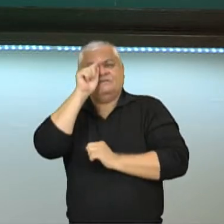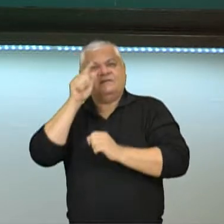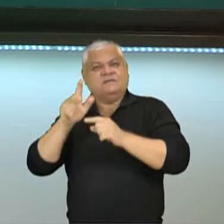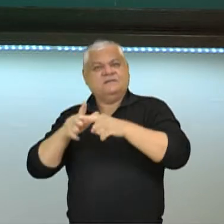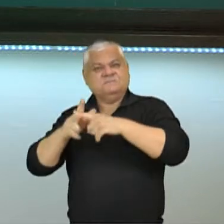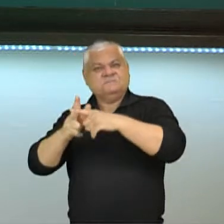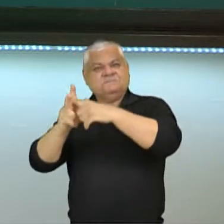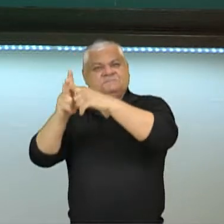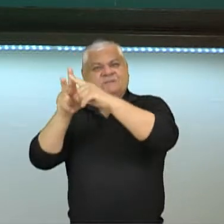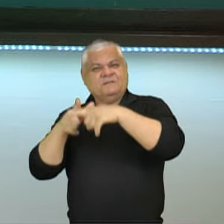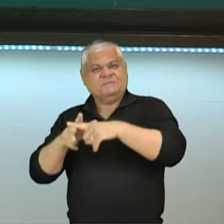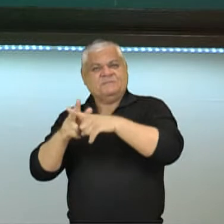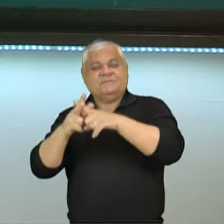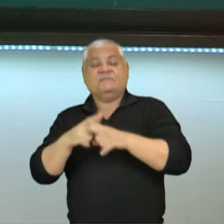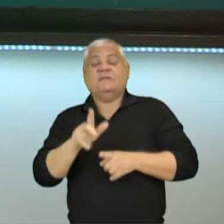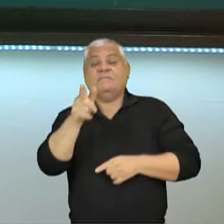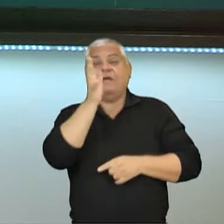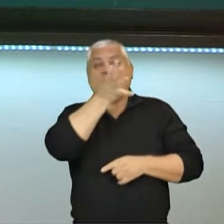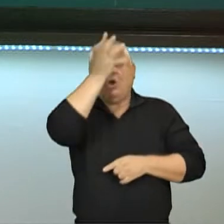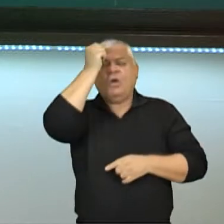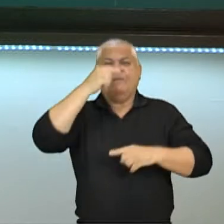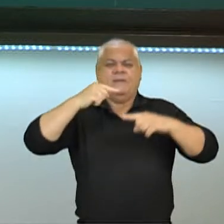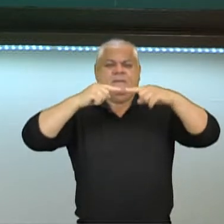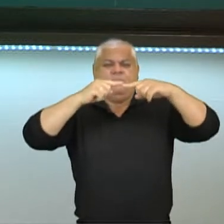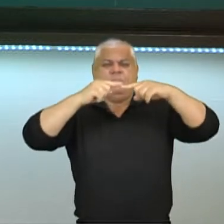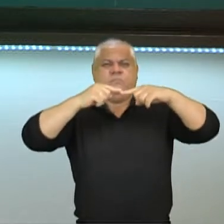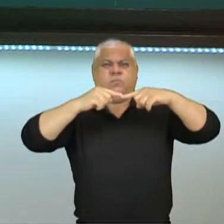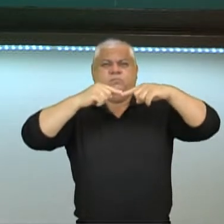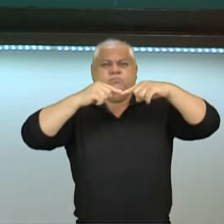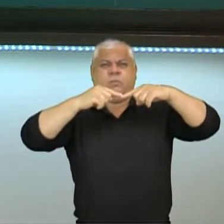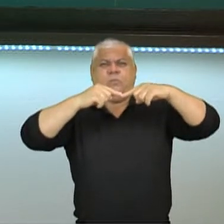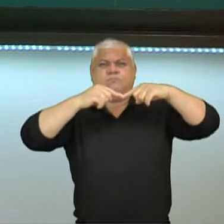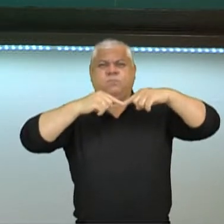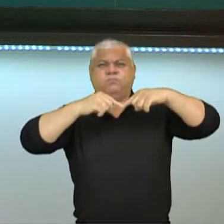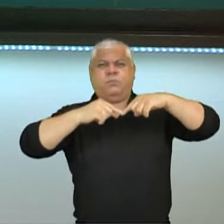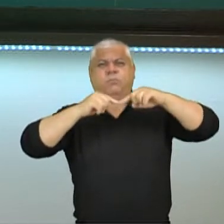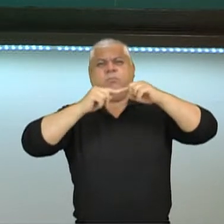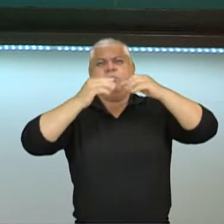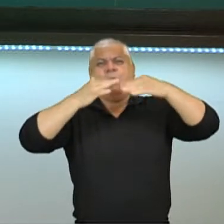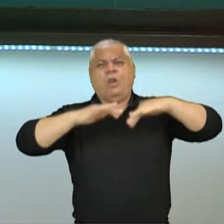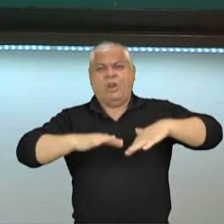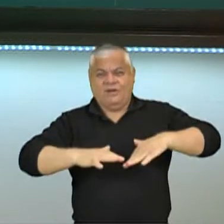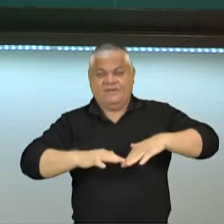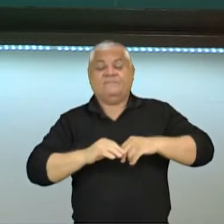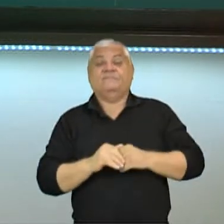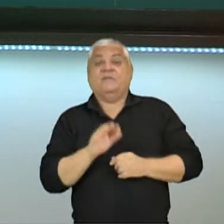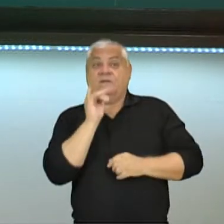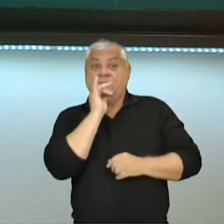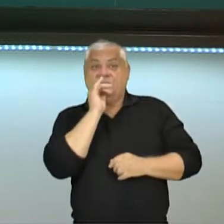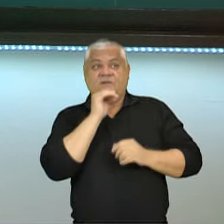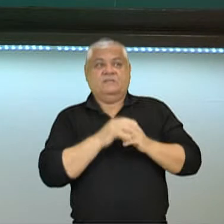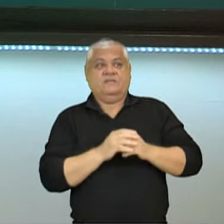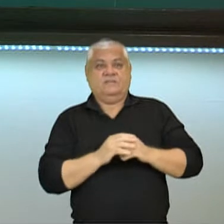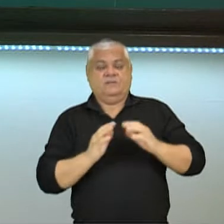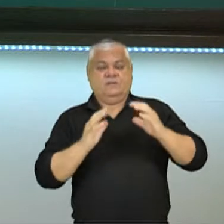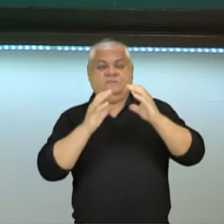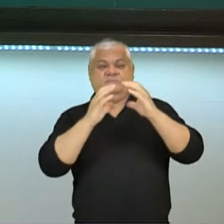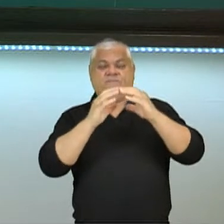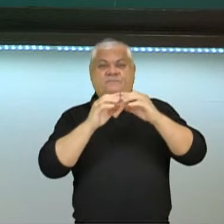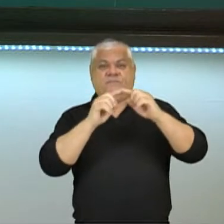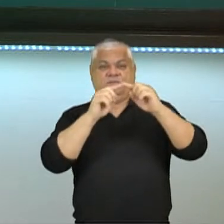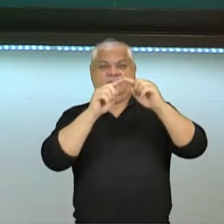existência das colunas. Só que mesmo assim era muita pressão em cima desse dintel. Agora imagine o seguinte. Eu tenho um arco. Agora eu tenho uma superfície